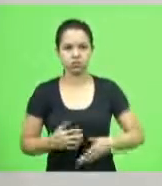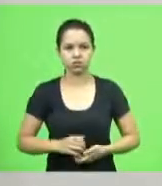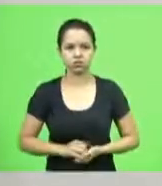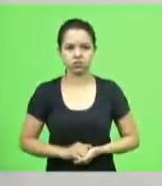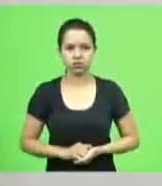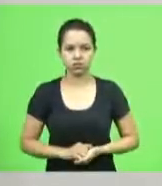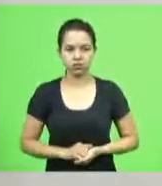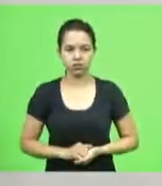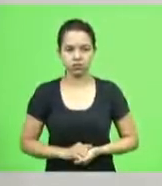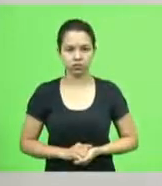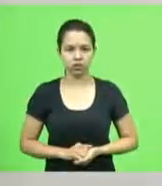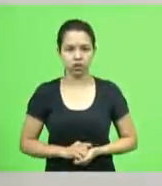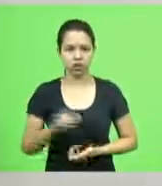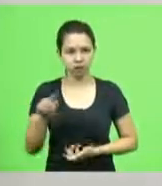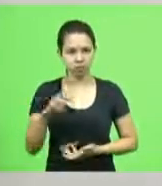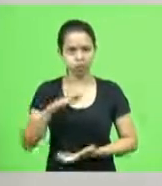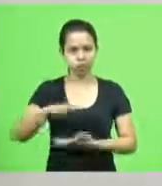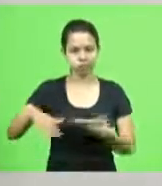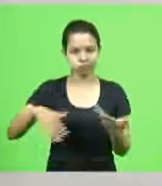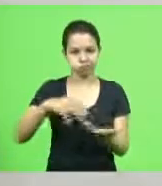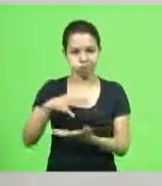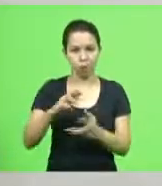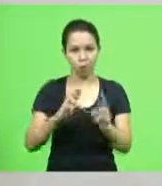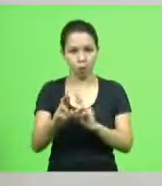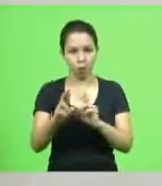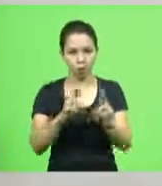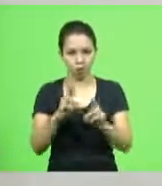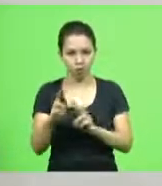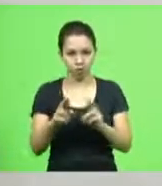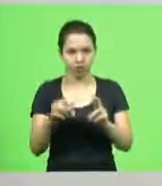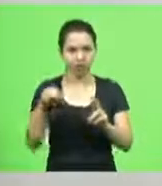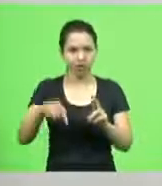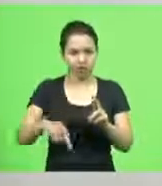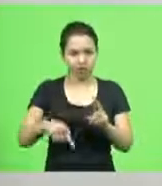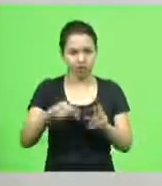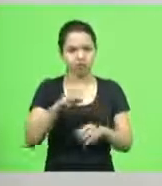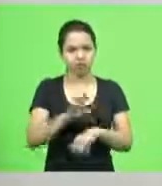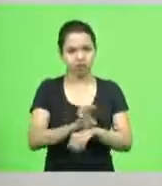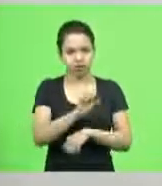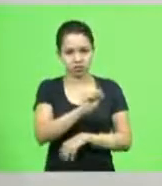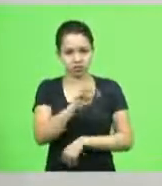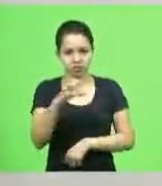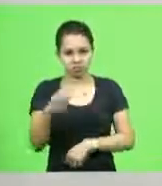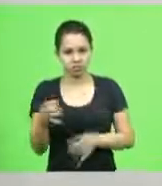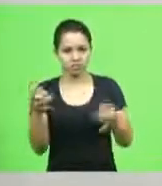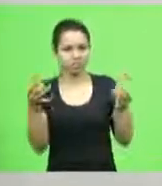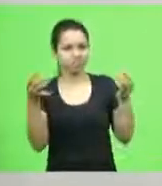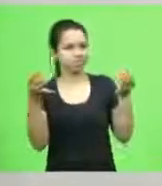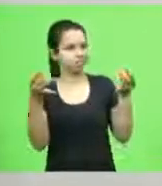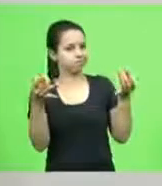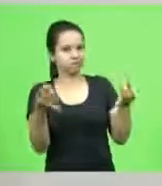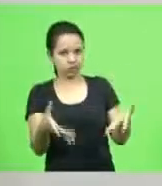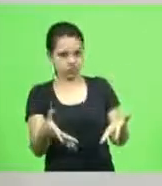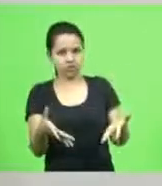estão no caos as rodovias catarinenses estão completamente abandonadas